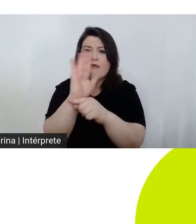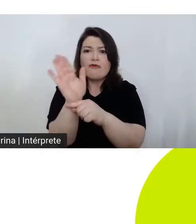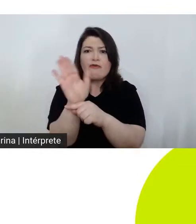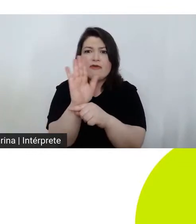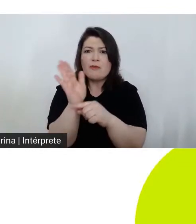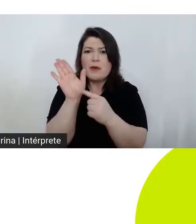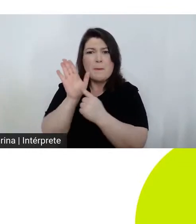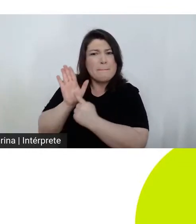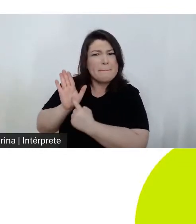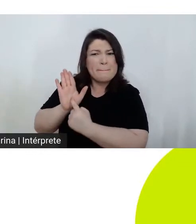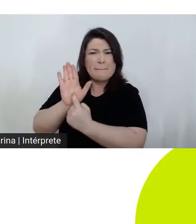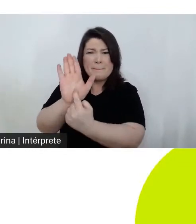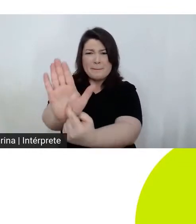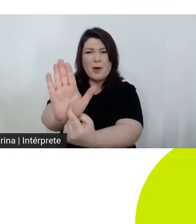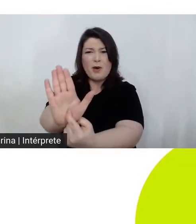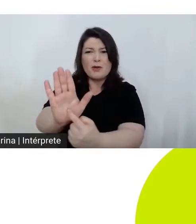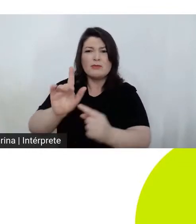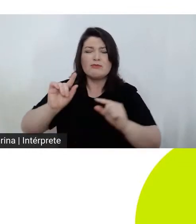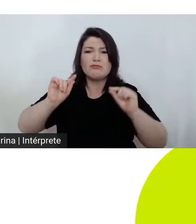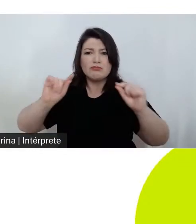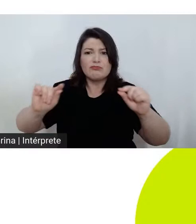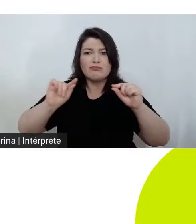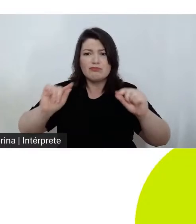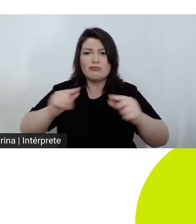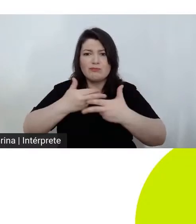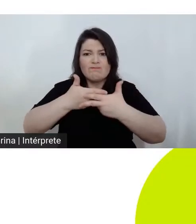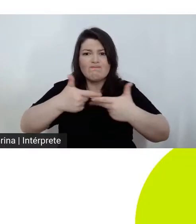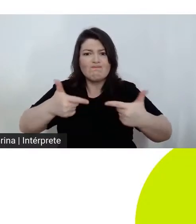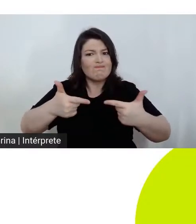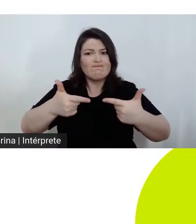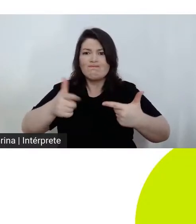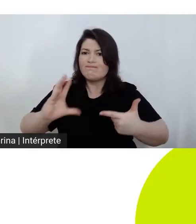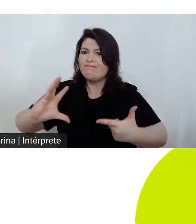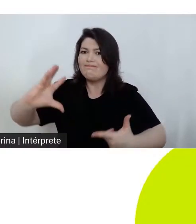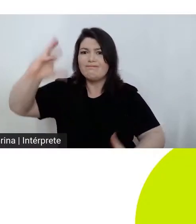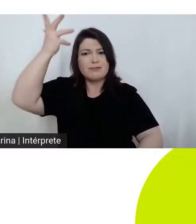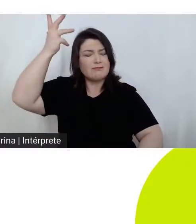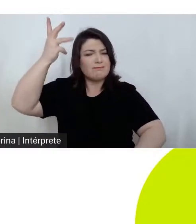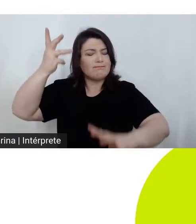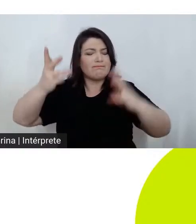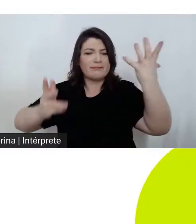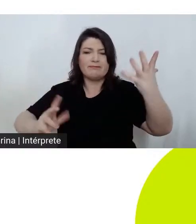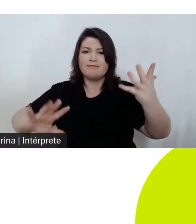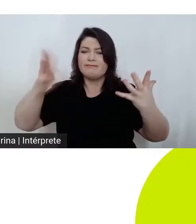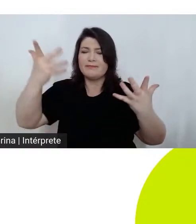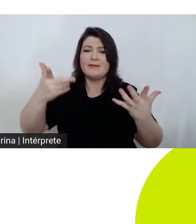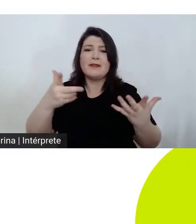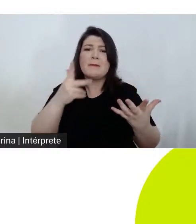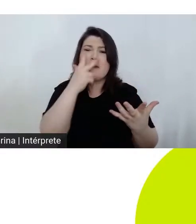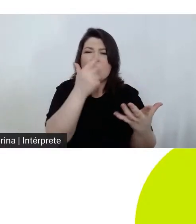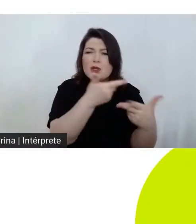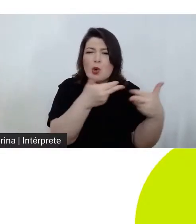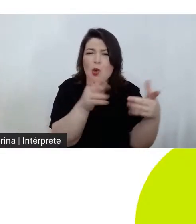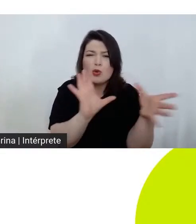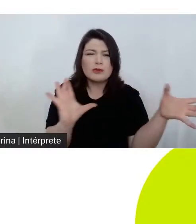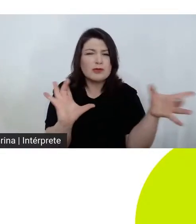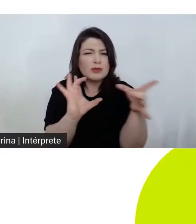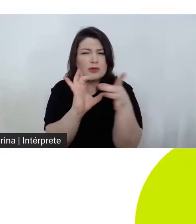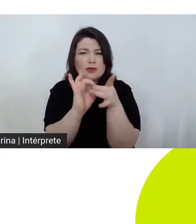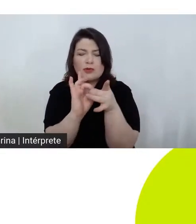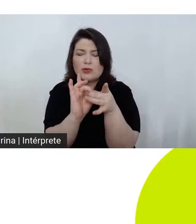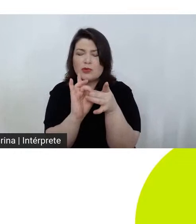a insanidade do ato. atos que não estão associados a um sujeito